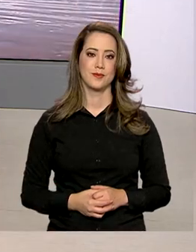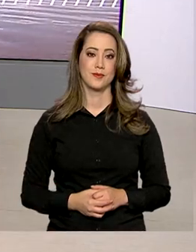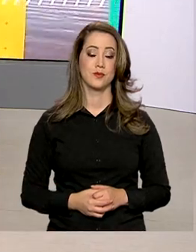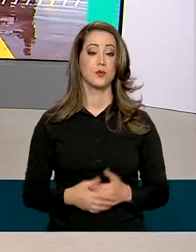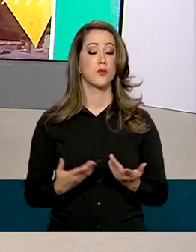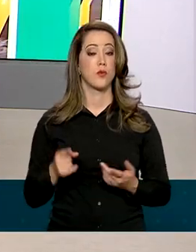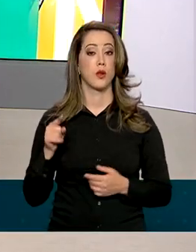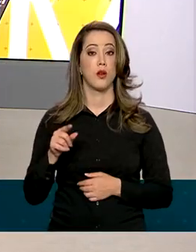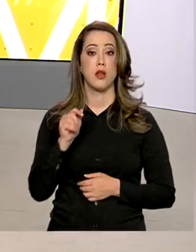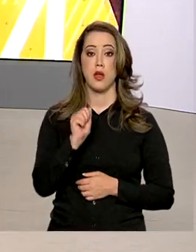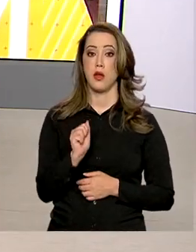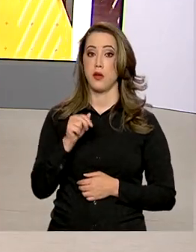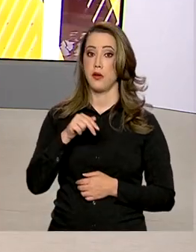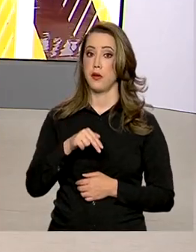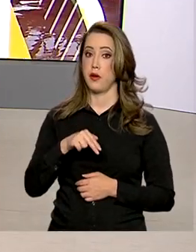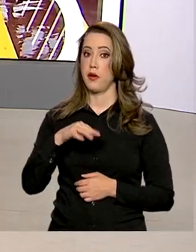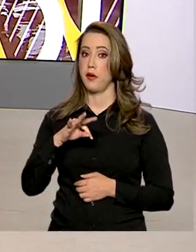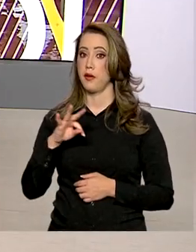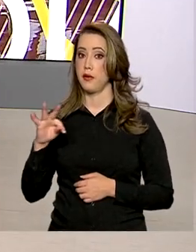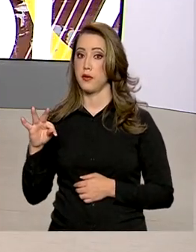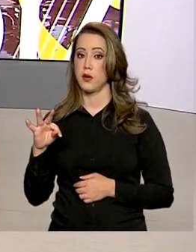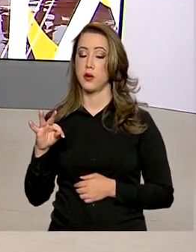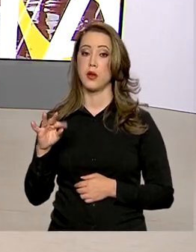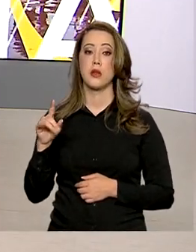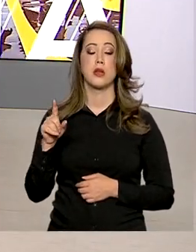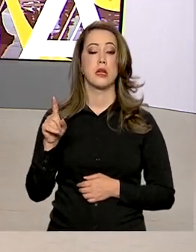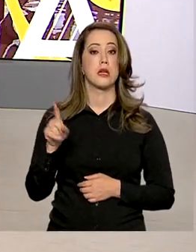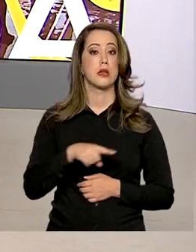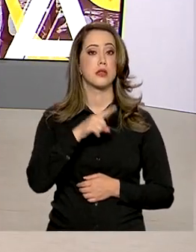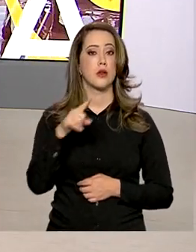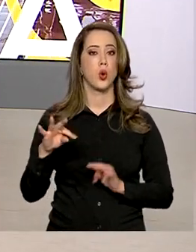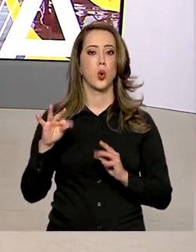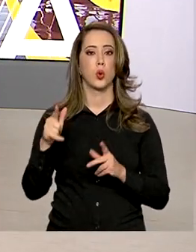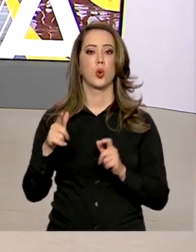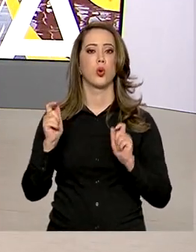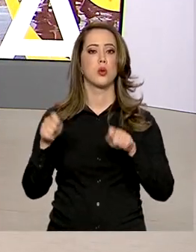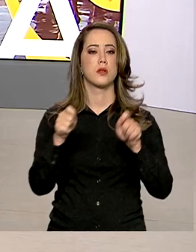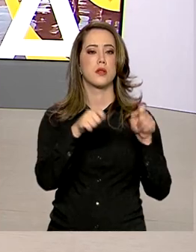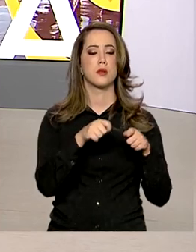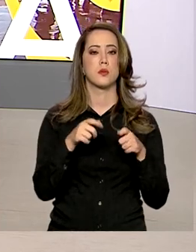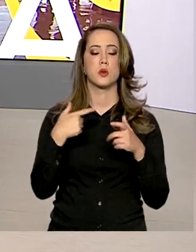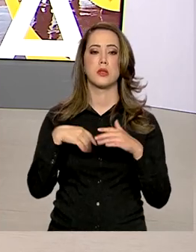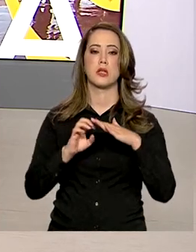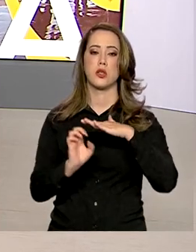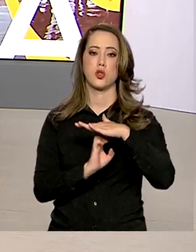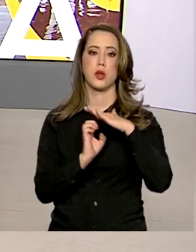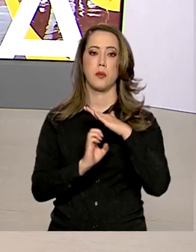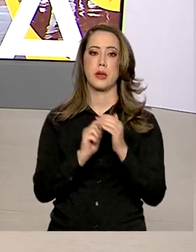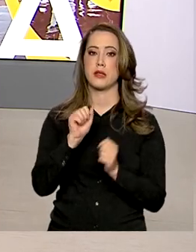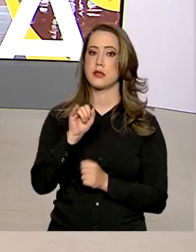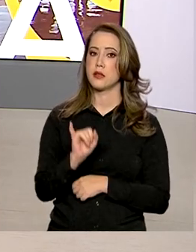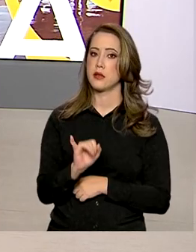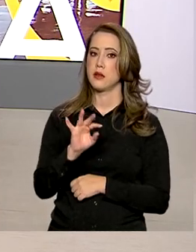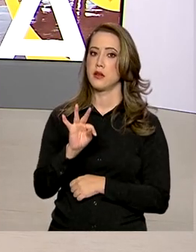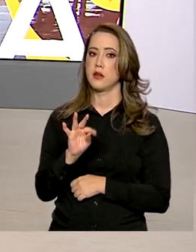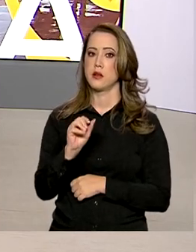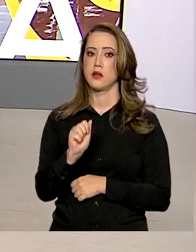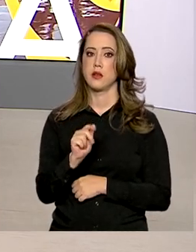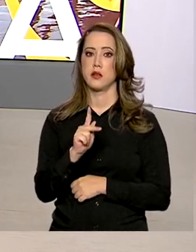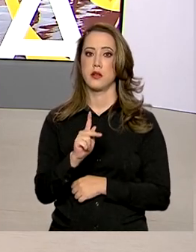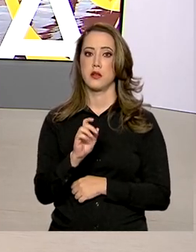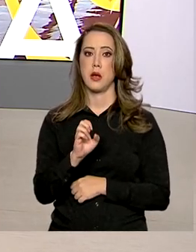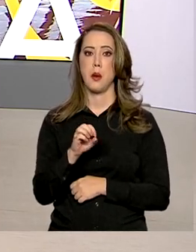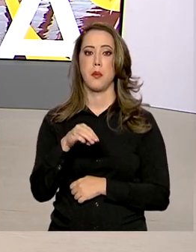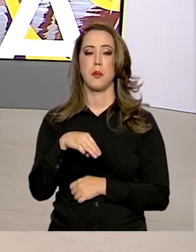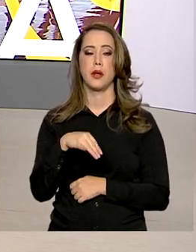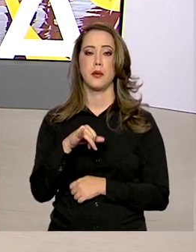E a Agência Nacional de Transportes Terrestres suspendeu todas as linhas operadas pela Itapemirim. Segundo a ANTT, a medida foi